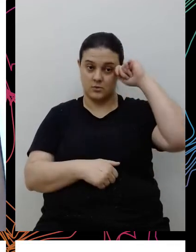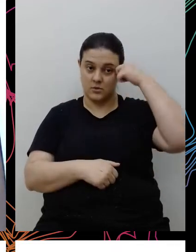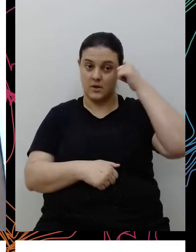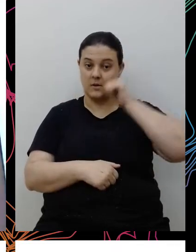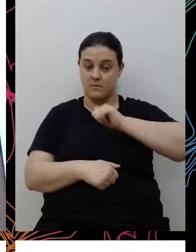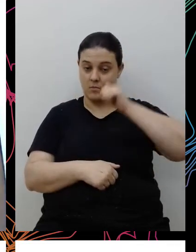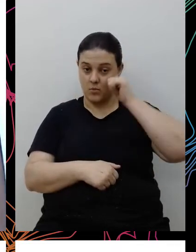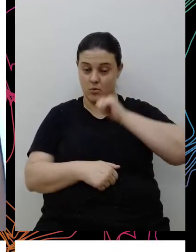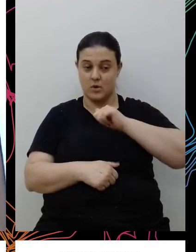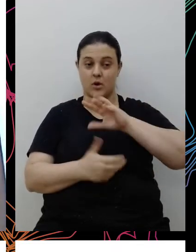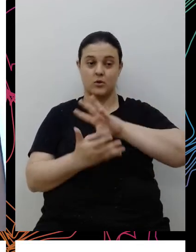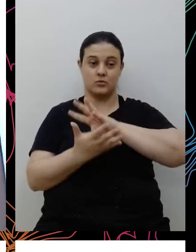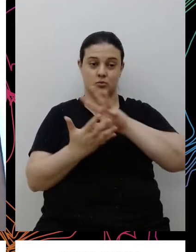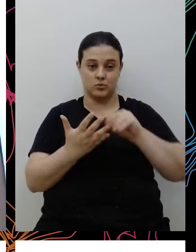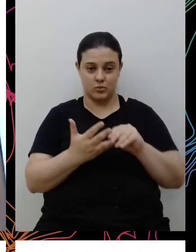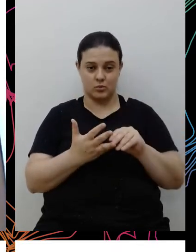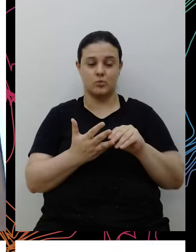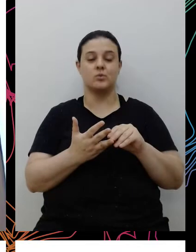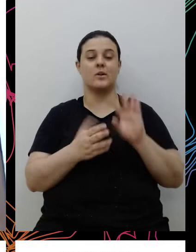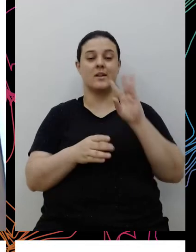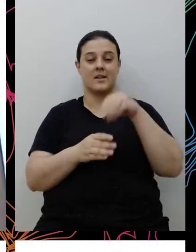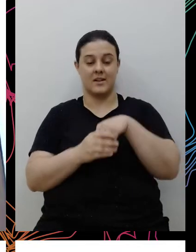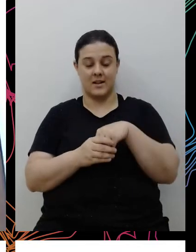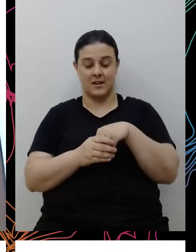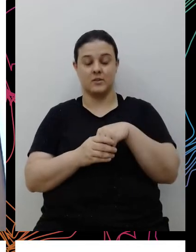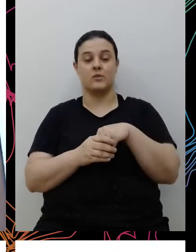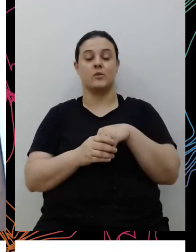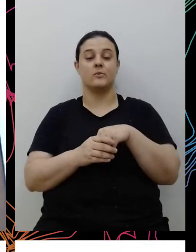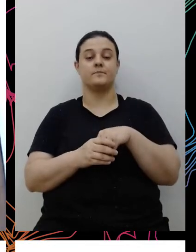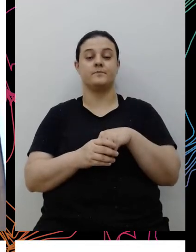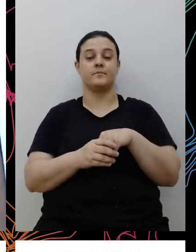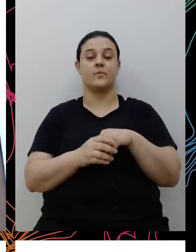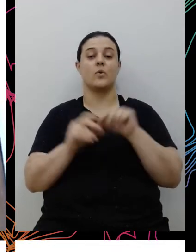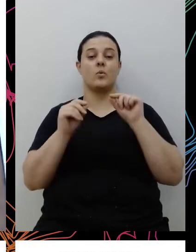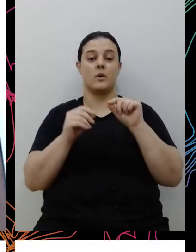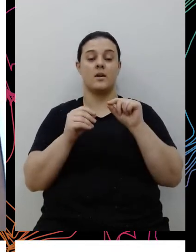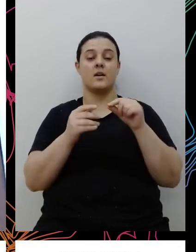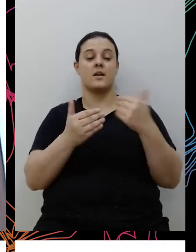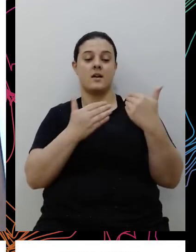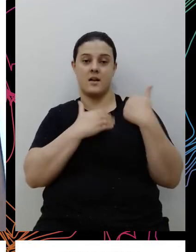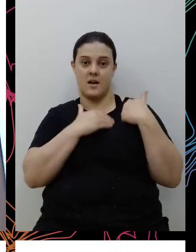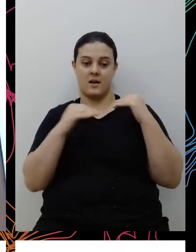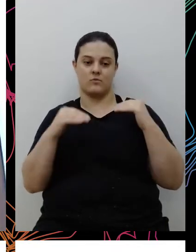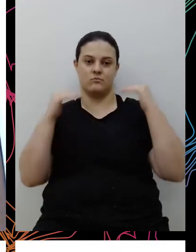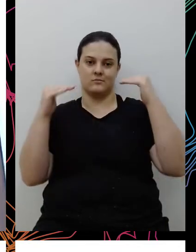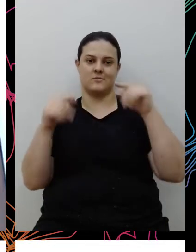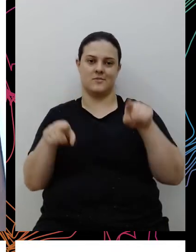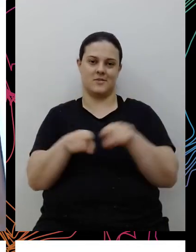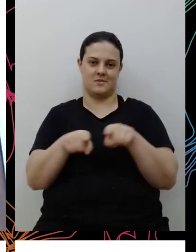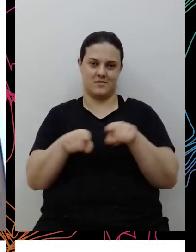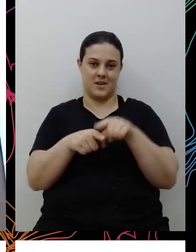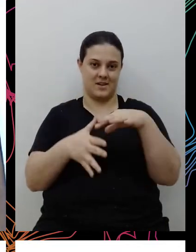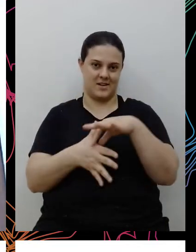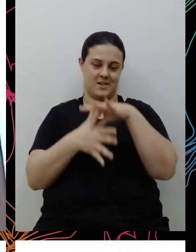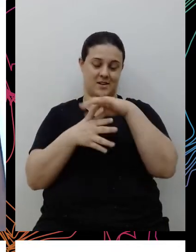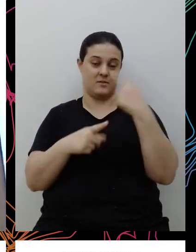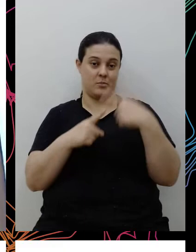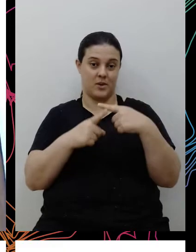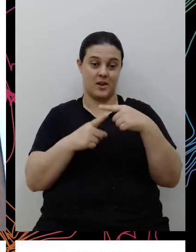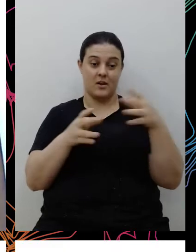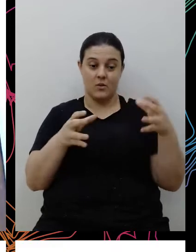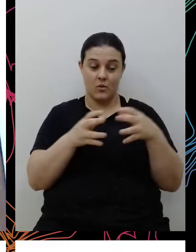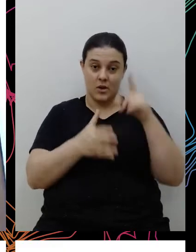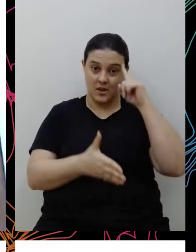negras e todos os recortes dentro da questão racial em cargos de alta liderança, né? Porque na tomada de decisão é que se